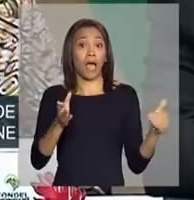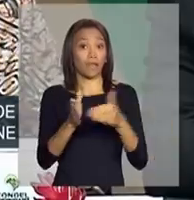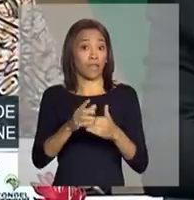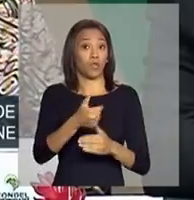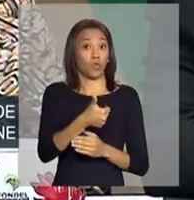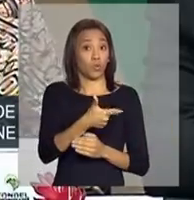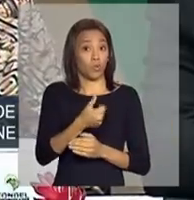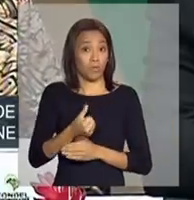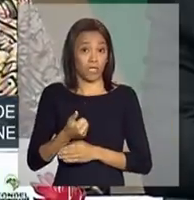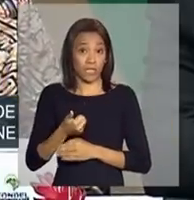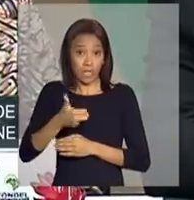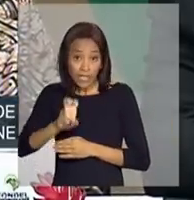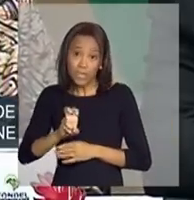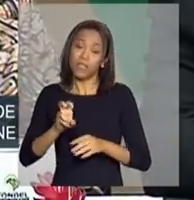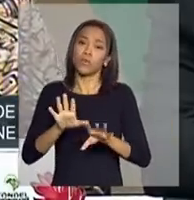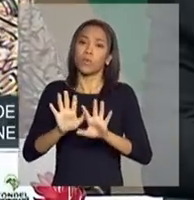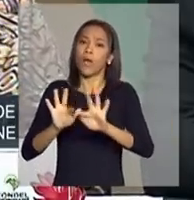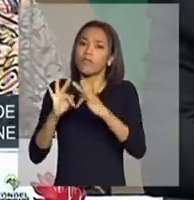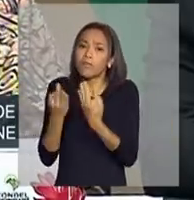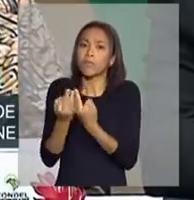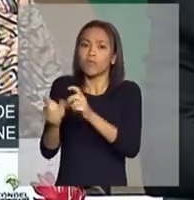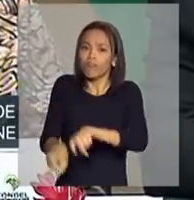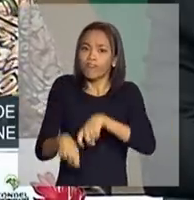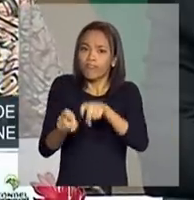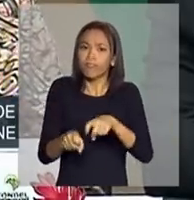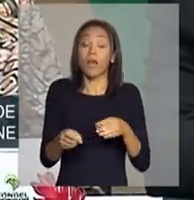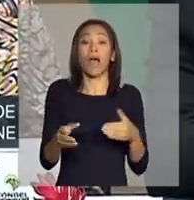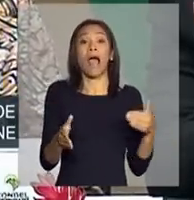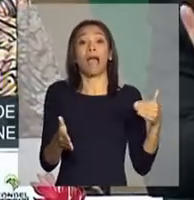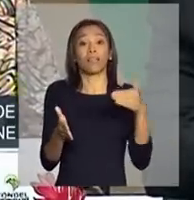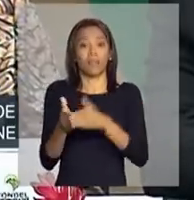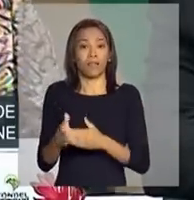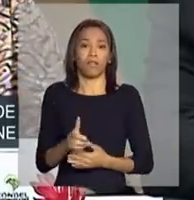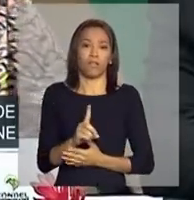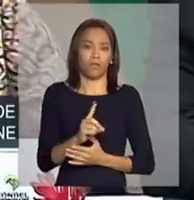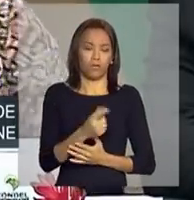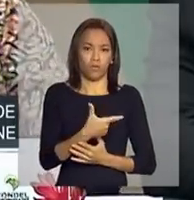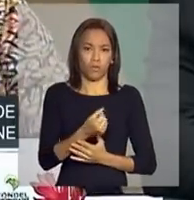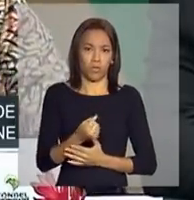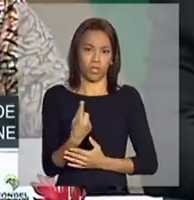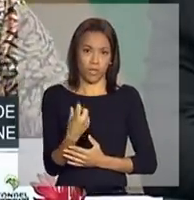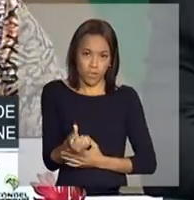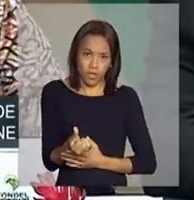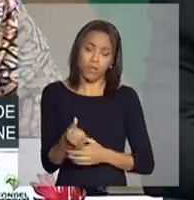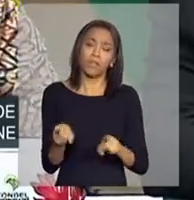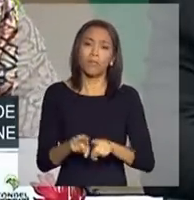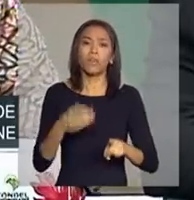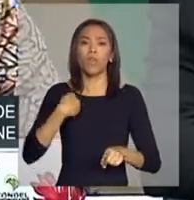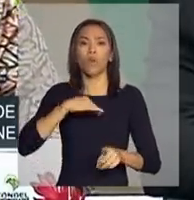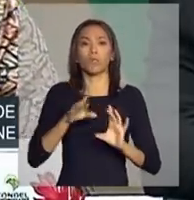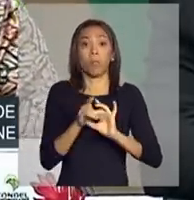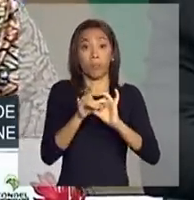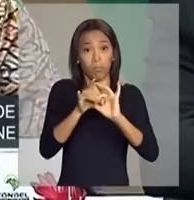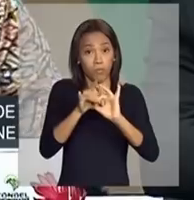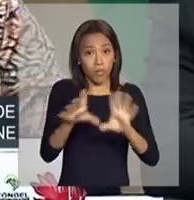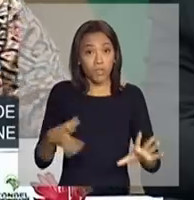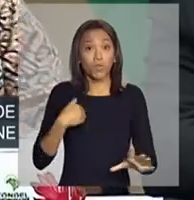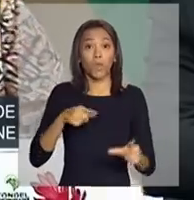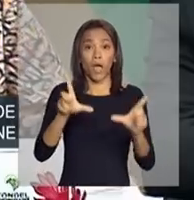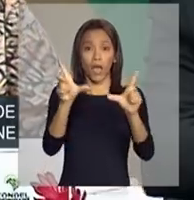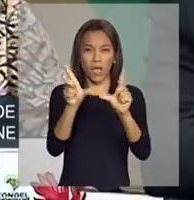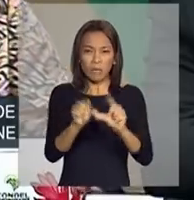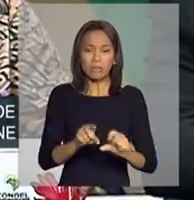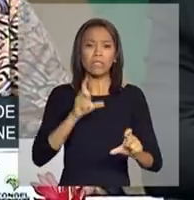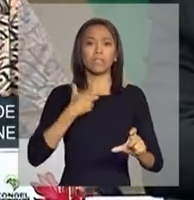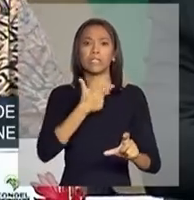caso dos agricultores familiares, para 2016. Estamos também autorizando a redução de